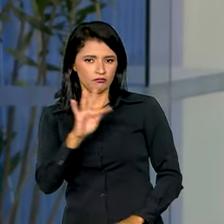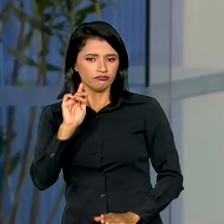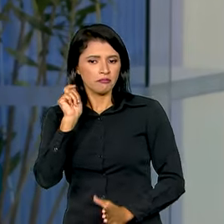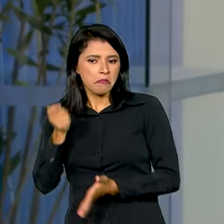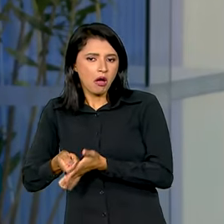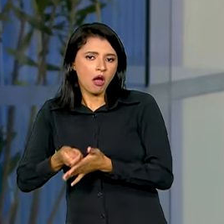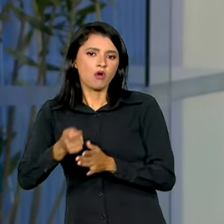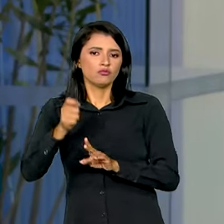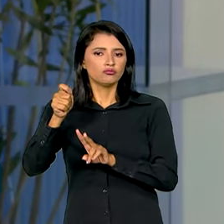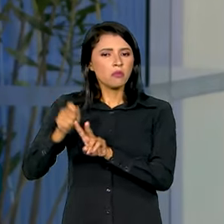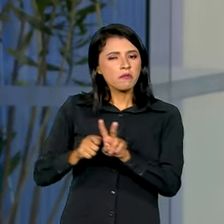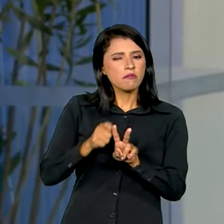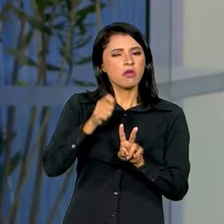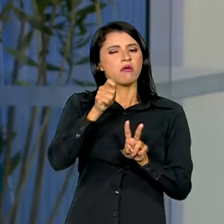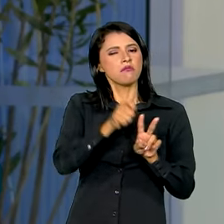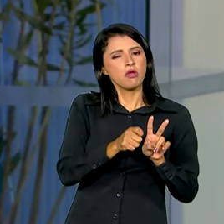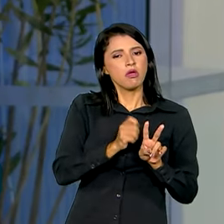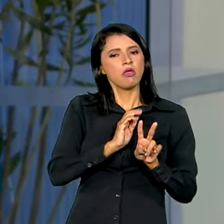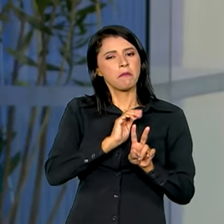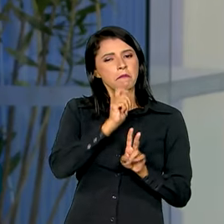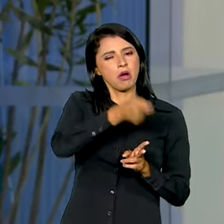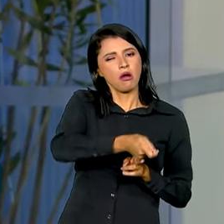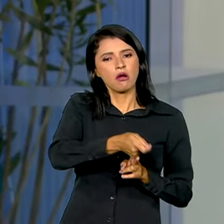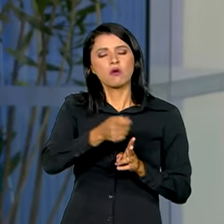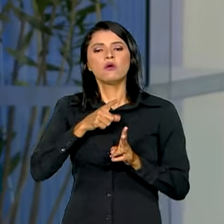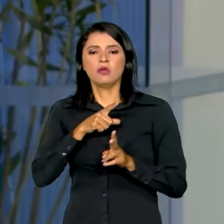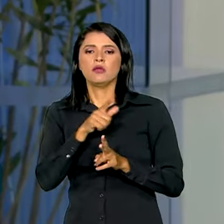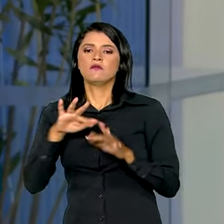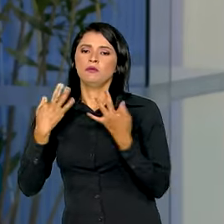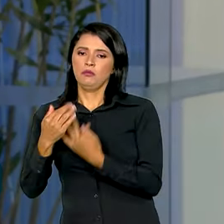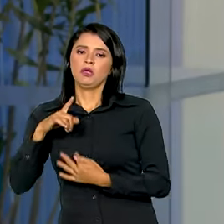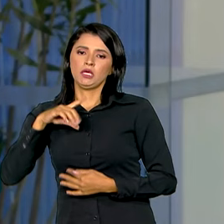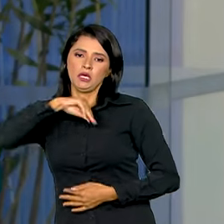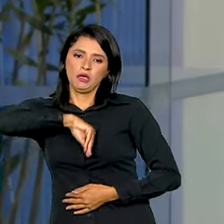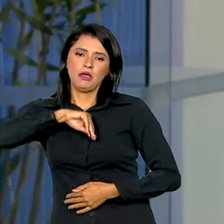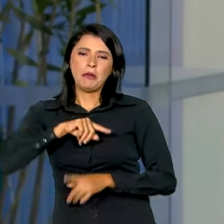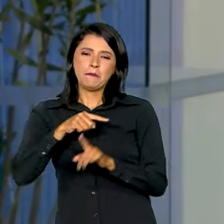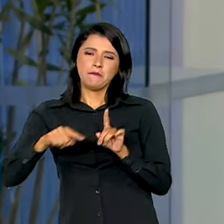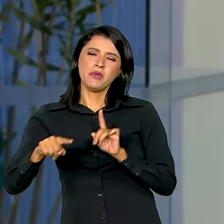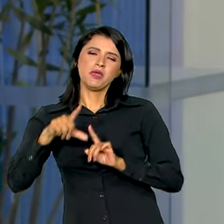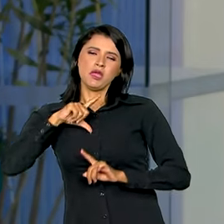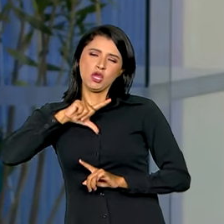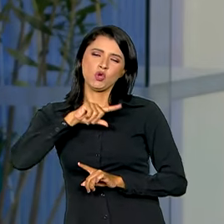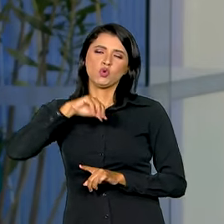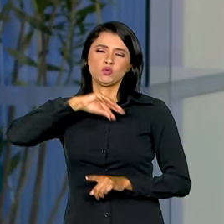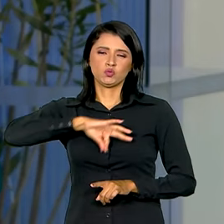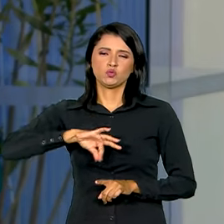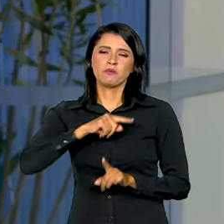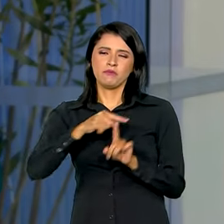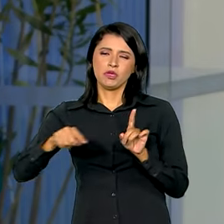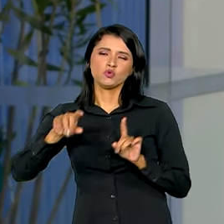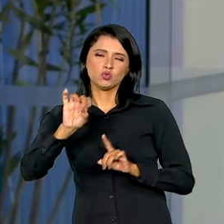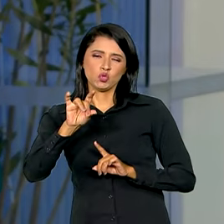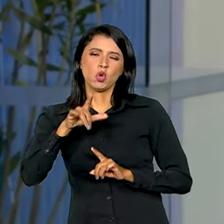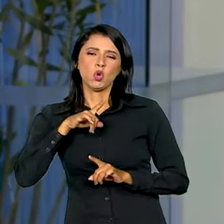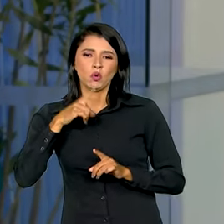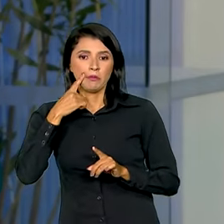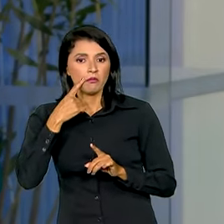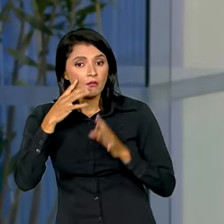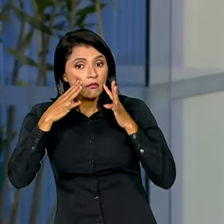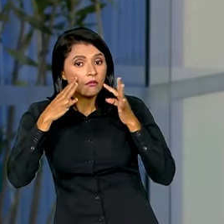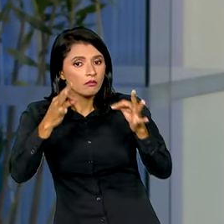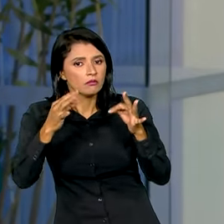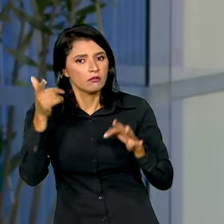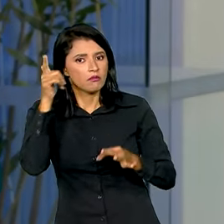pago a cada dois meses e para famílias que ganham até meio salário mínimo, que têm renda de até meio salário mínimo. Mas, atenção,